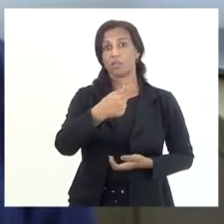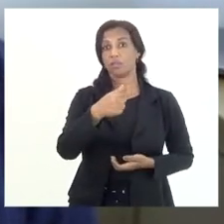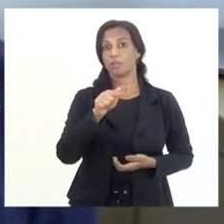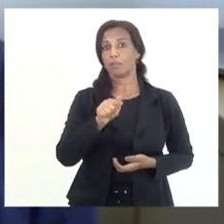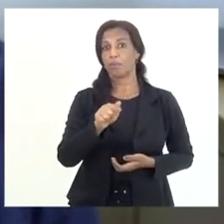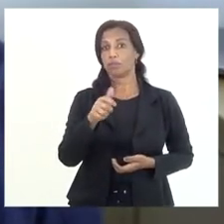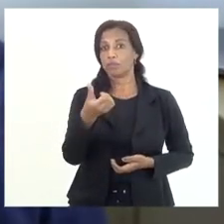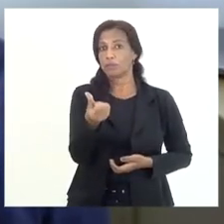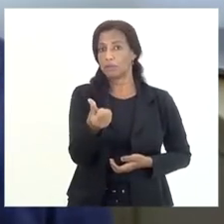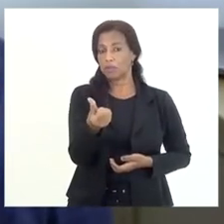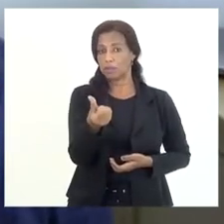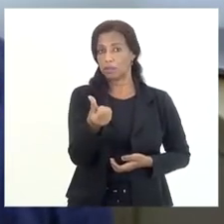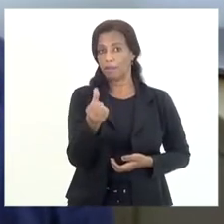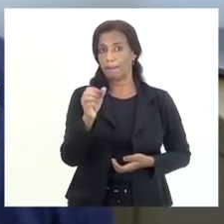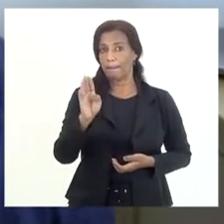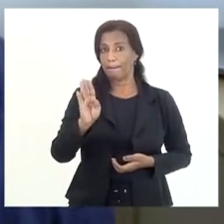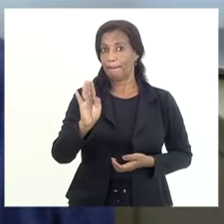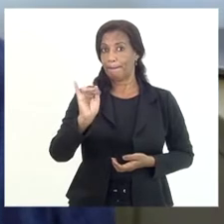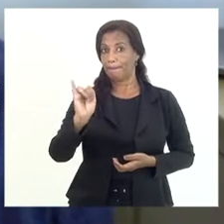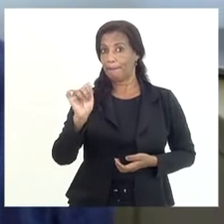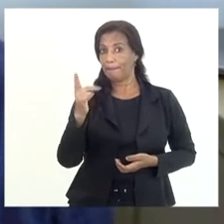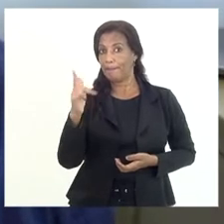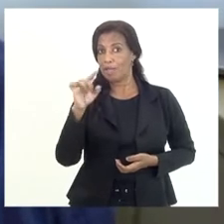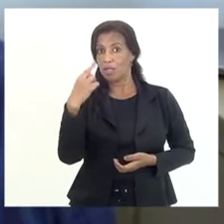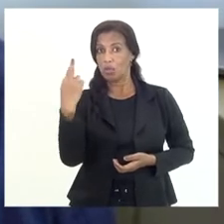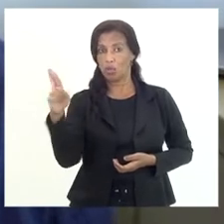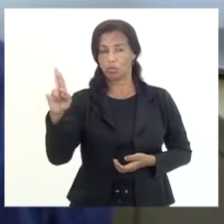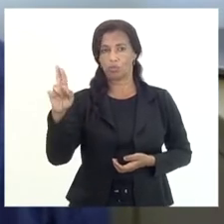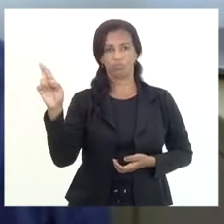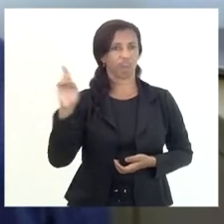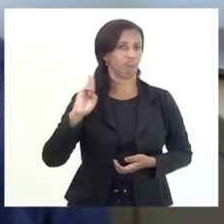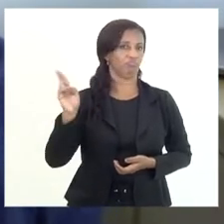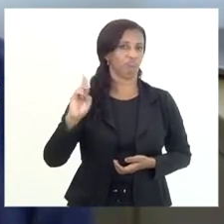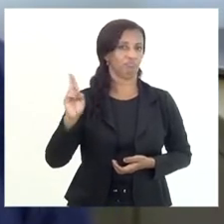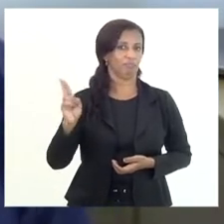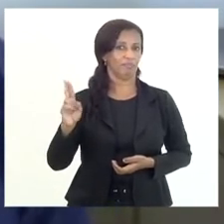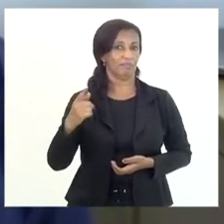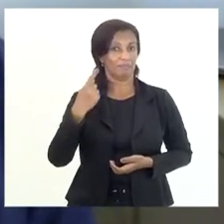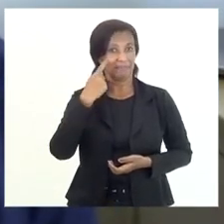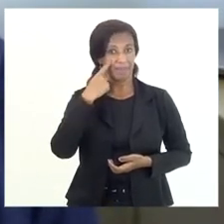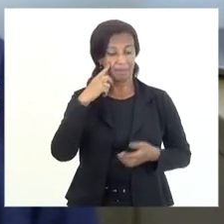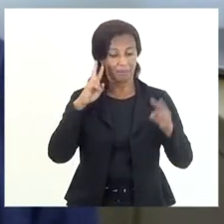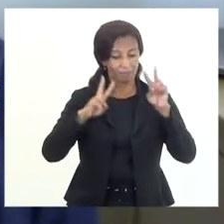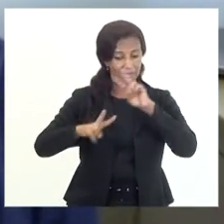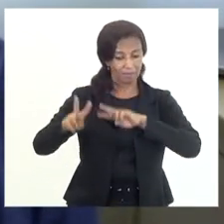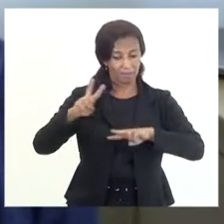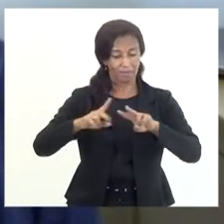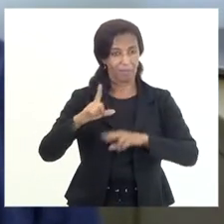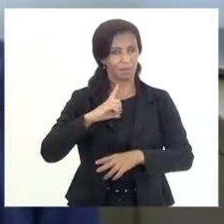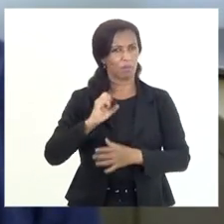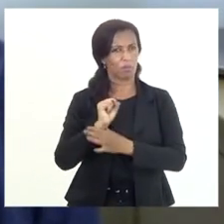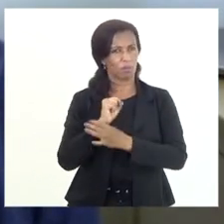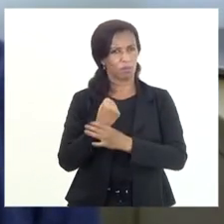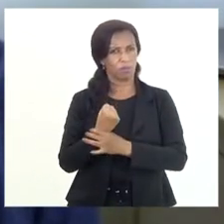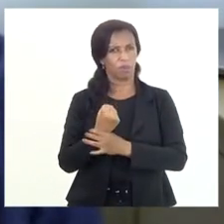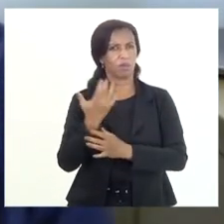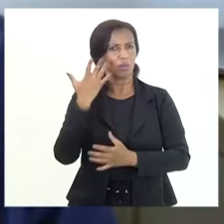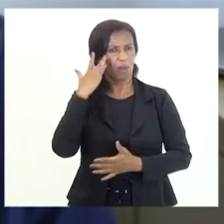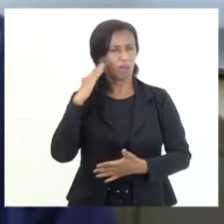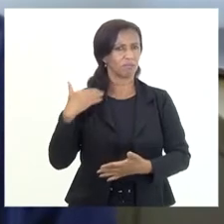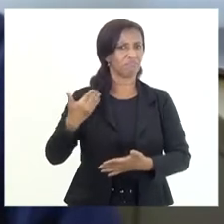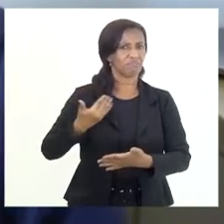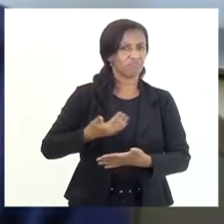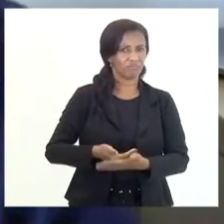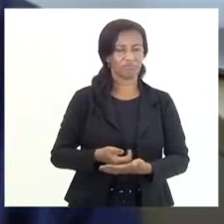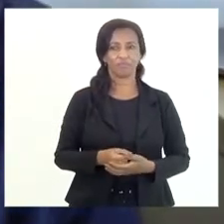,6 bilhões de euros. É a minha estimativa. Eu tenho bastante segurança, acho que vamos chegar lá, a